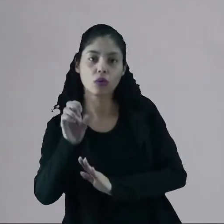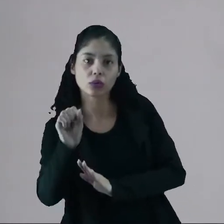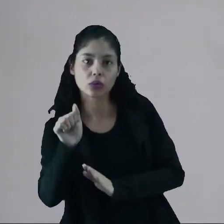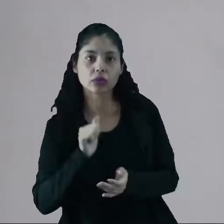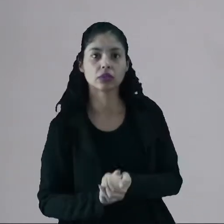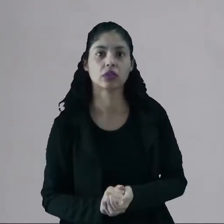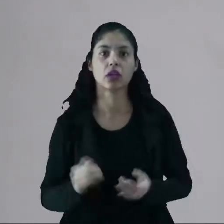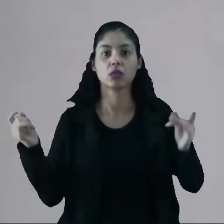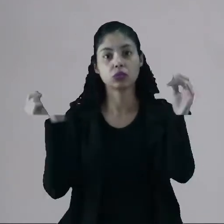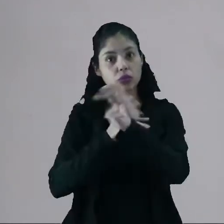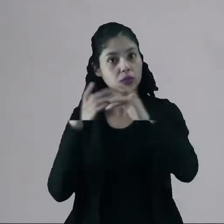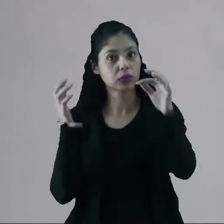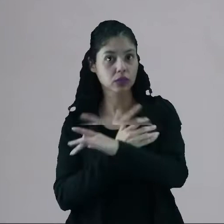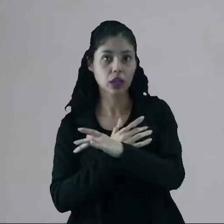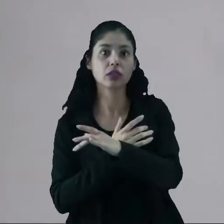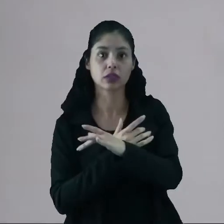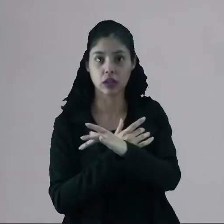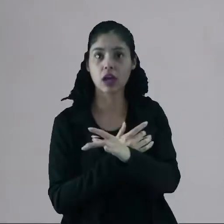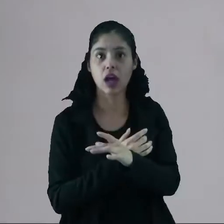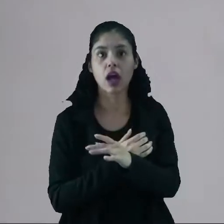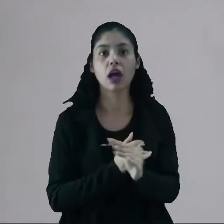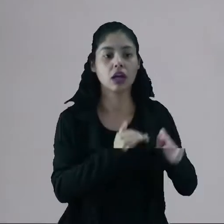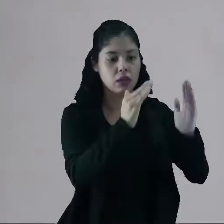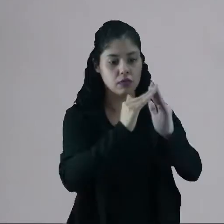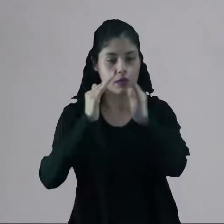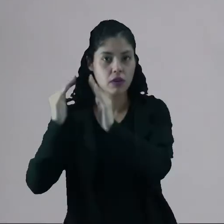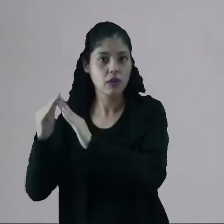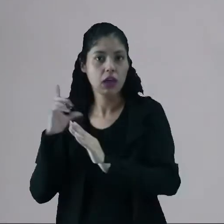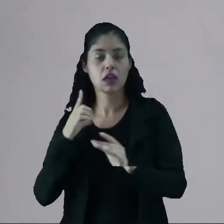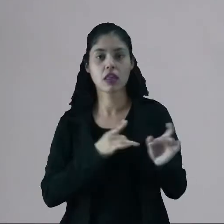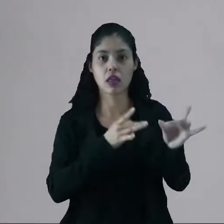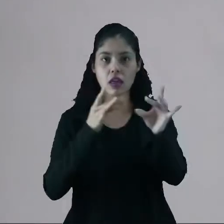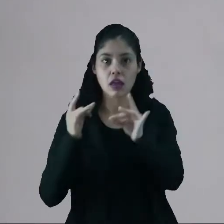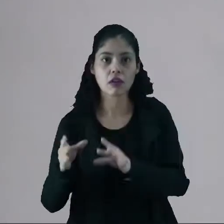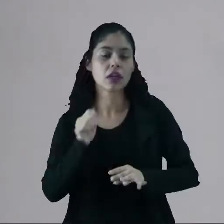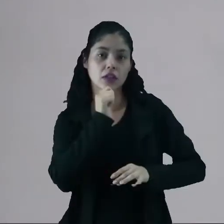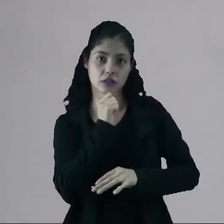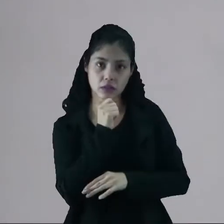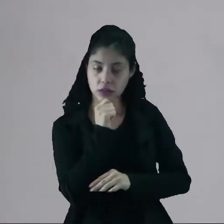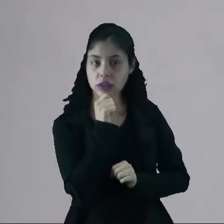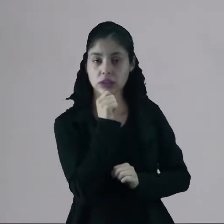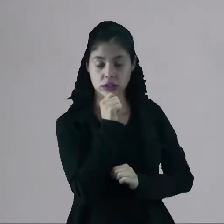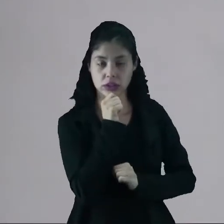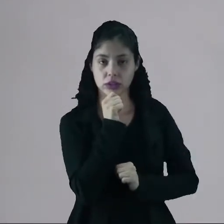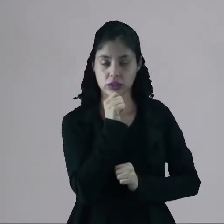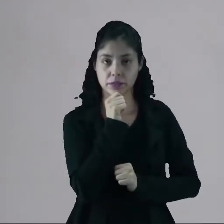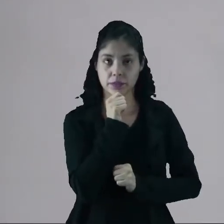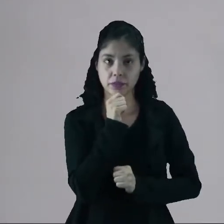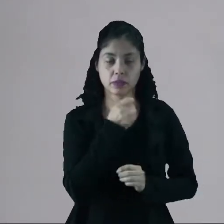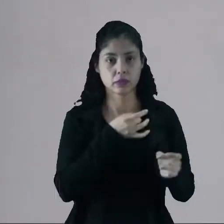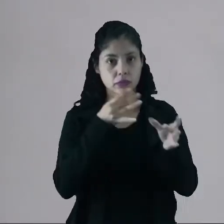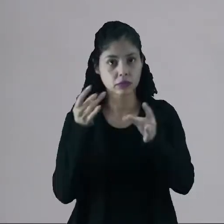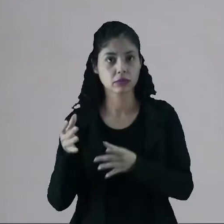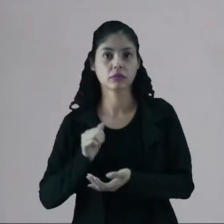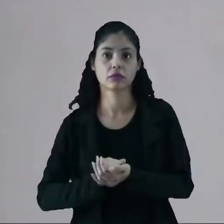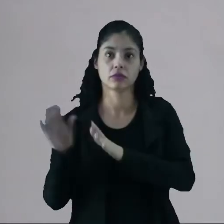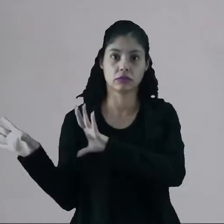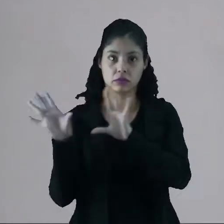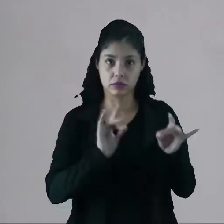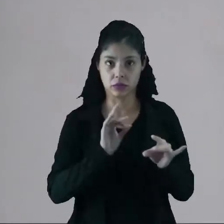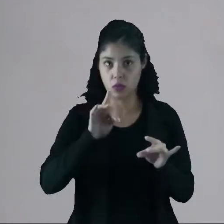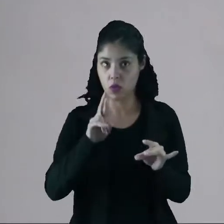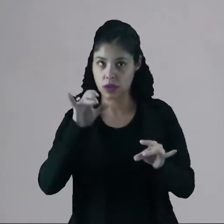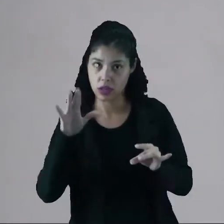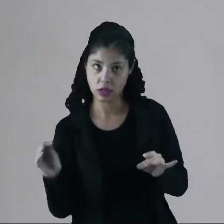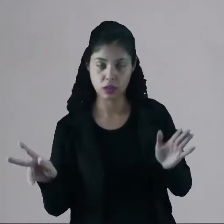Burgos eram os centros, como se fossem umas vilas, e faziam o intermédio das mercadorias que vinham do